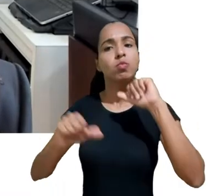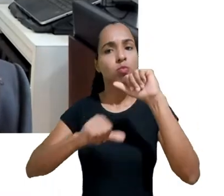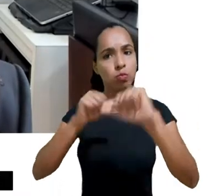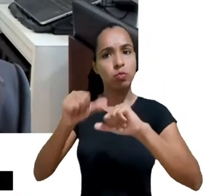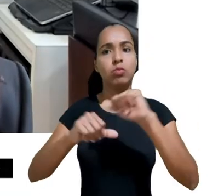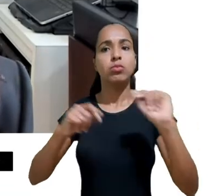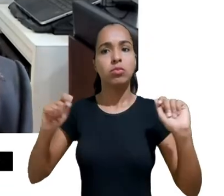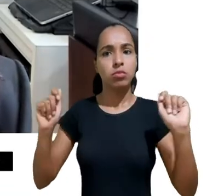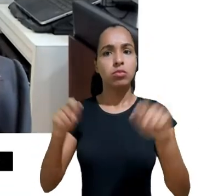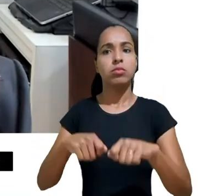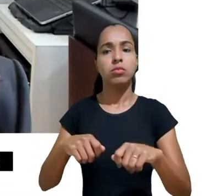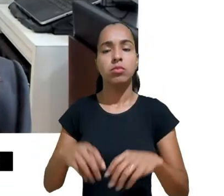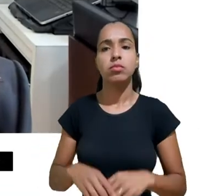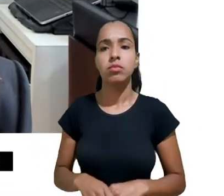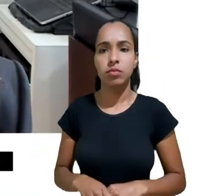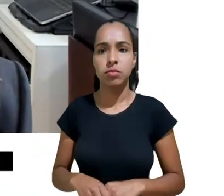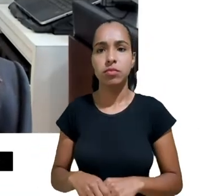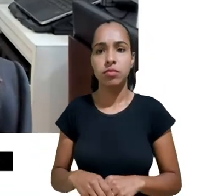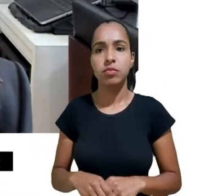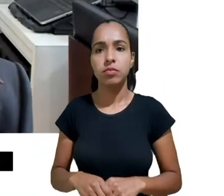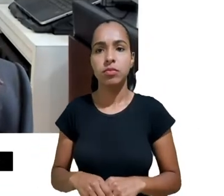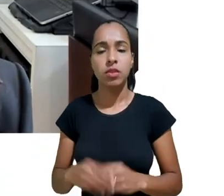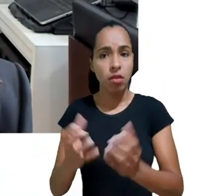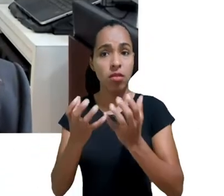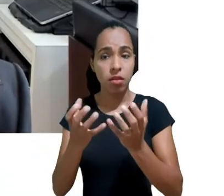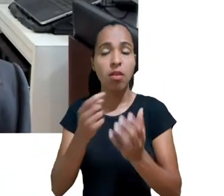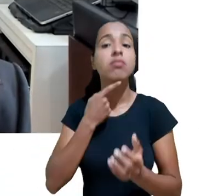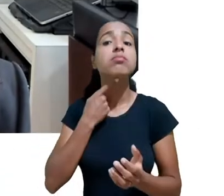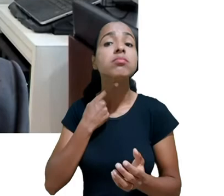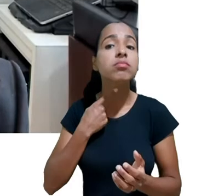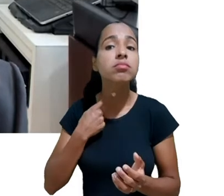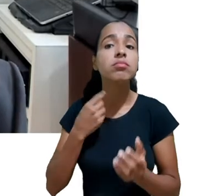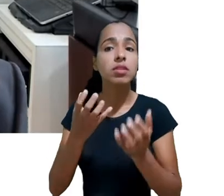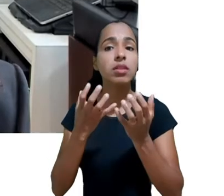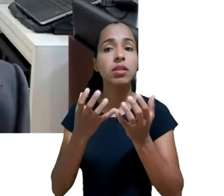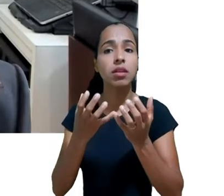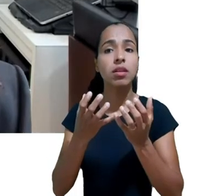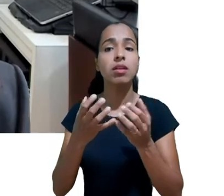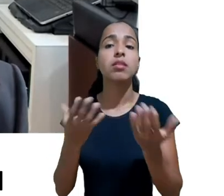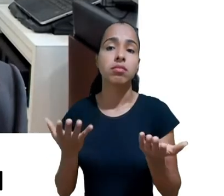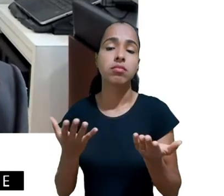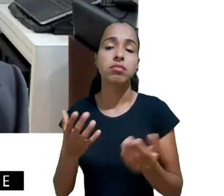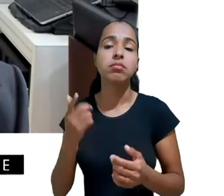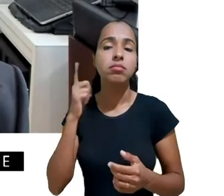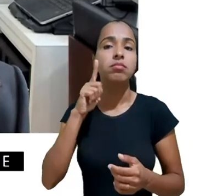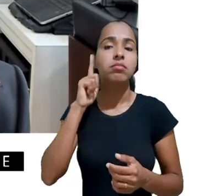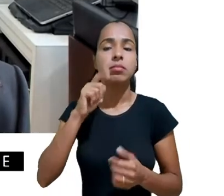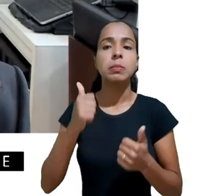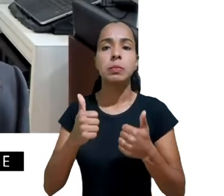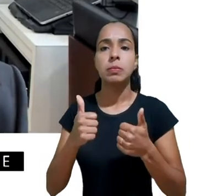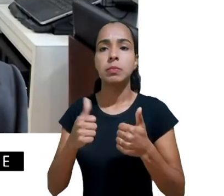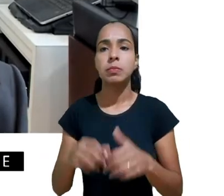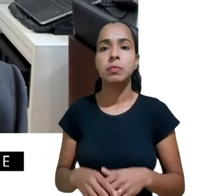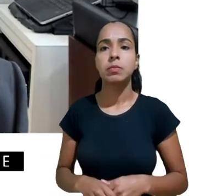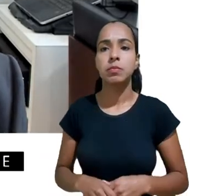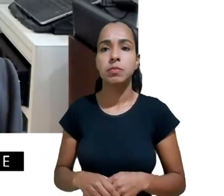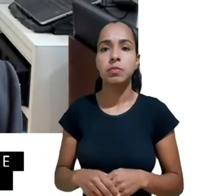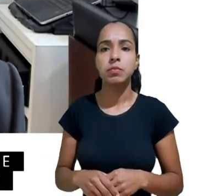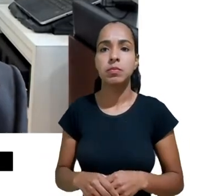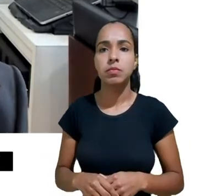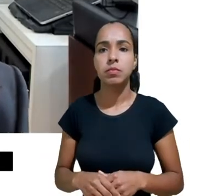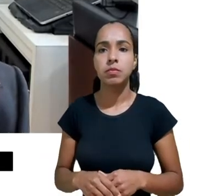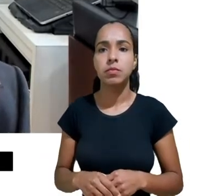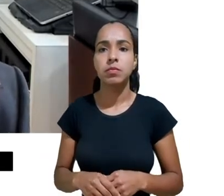está buscando e algo que a gente tem discutido muito na academia é entender até o significado do